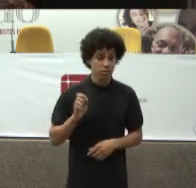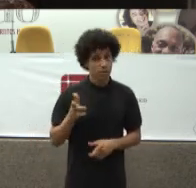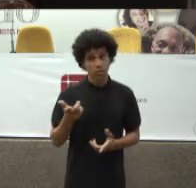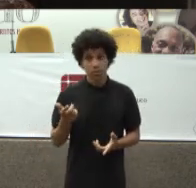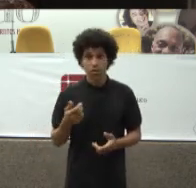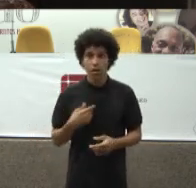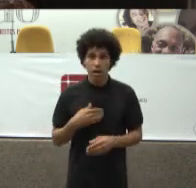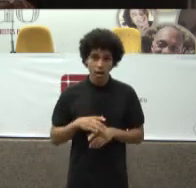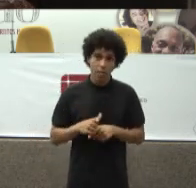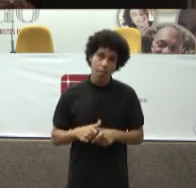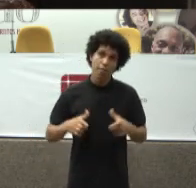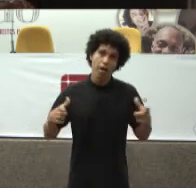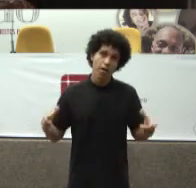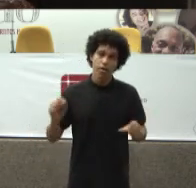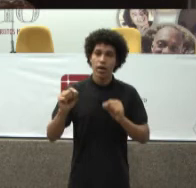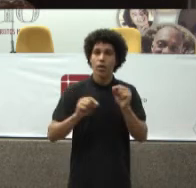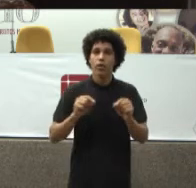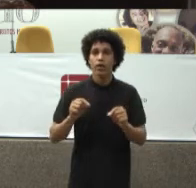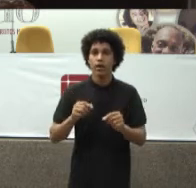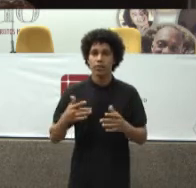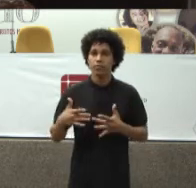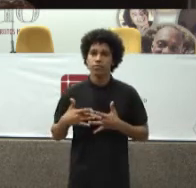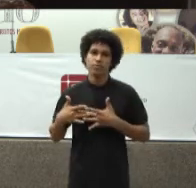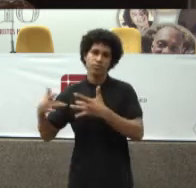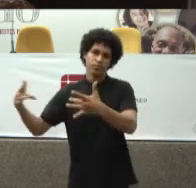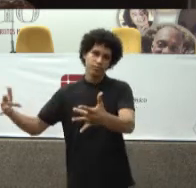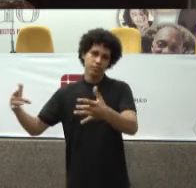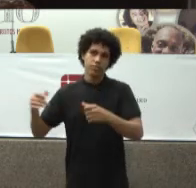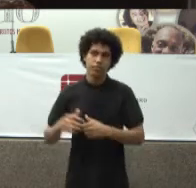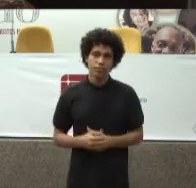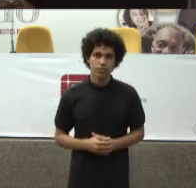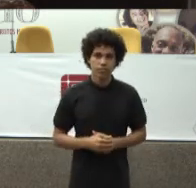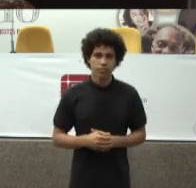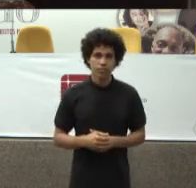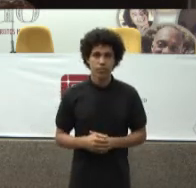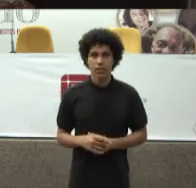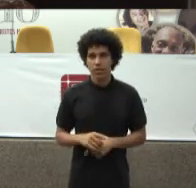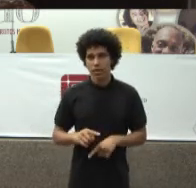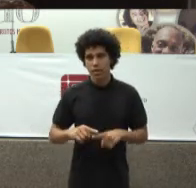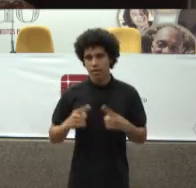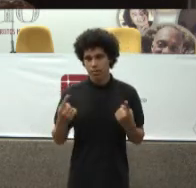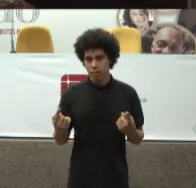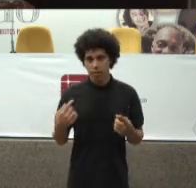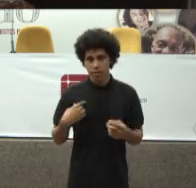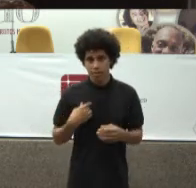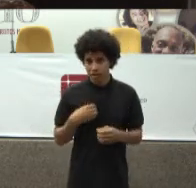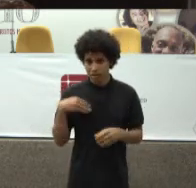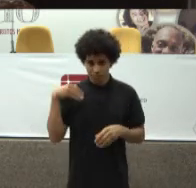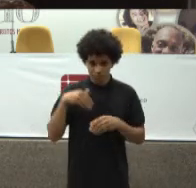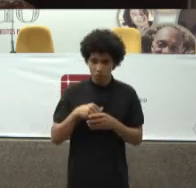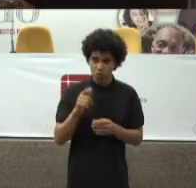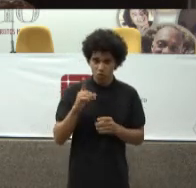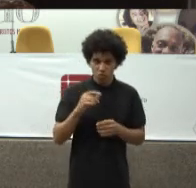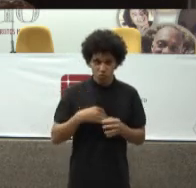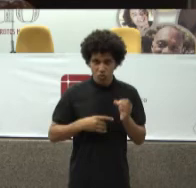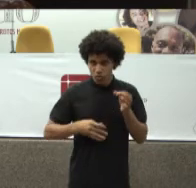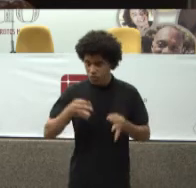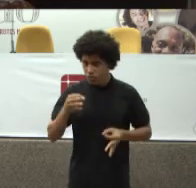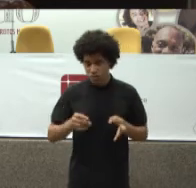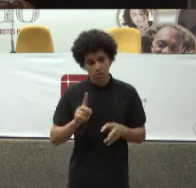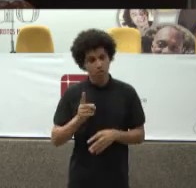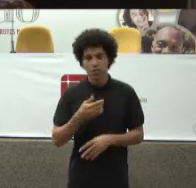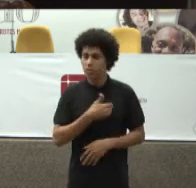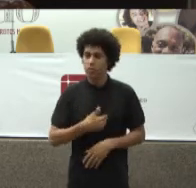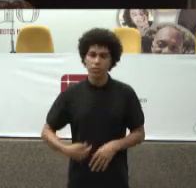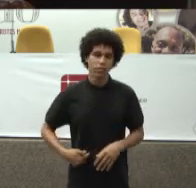filantrópica Não é É agente Público Portanto Mas a sua Natureza Jurídica Não Não é Pública